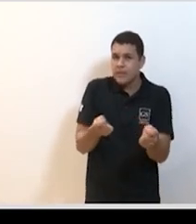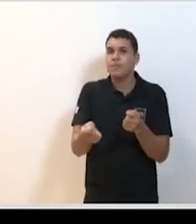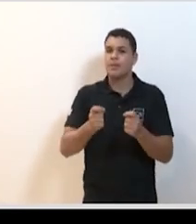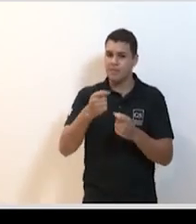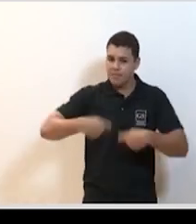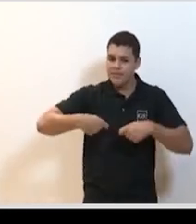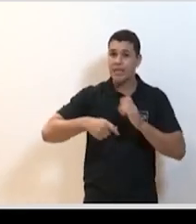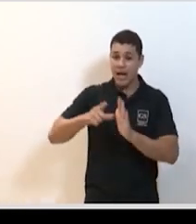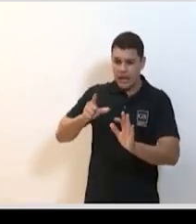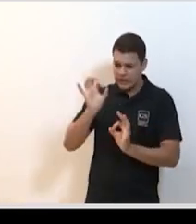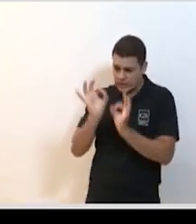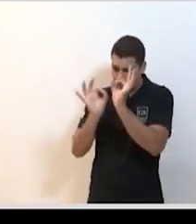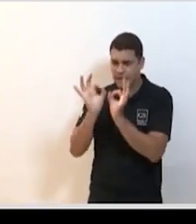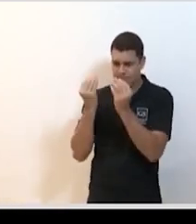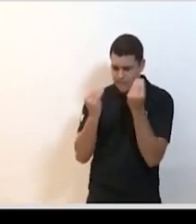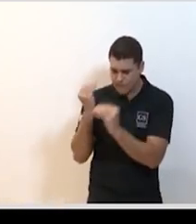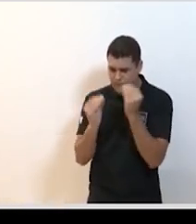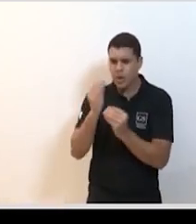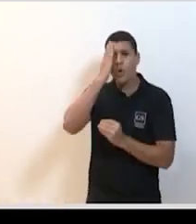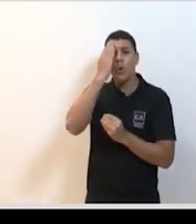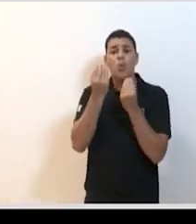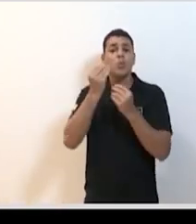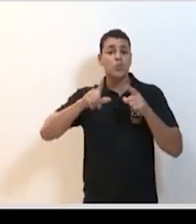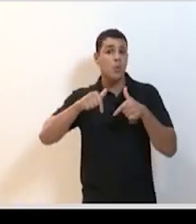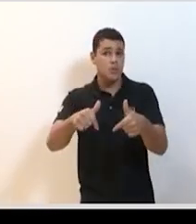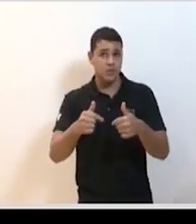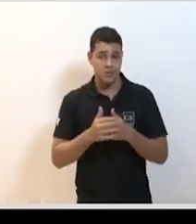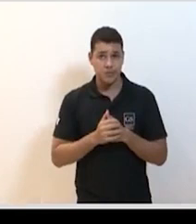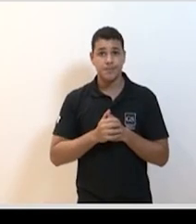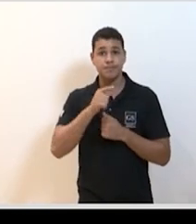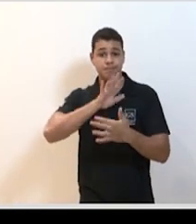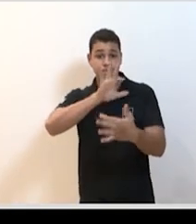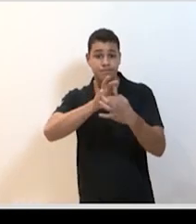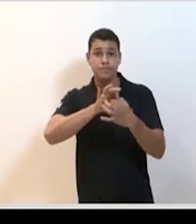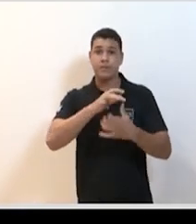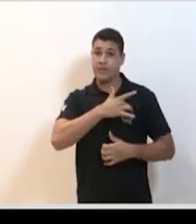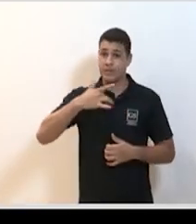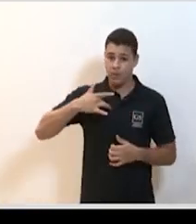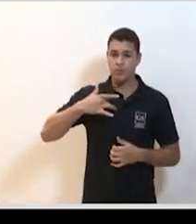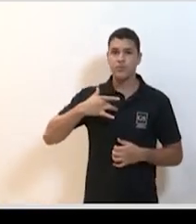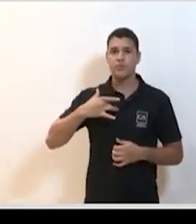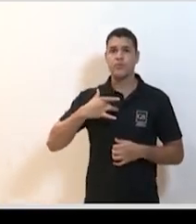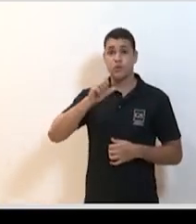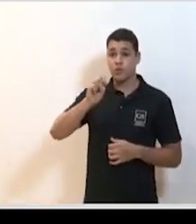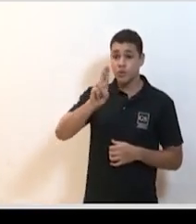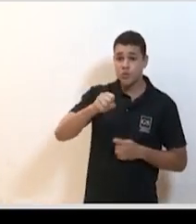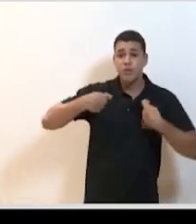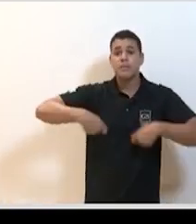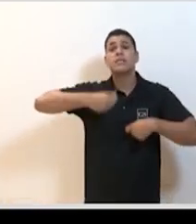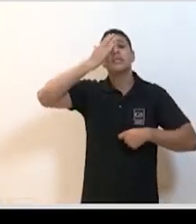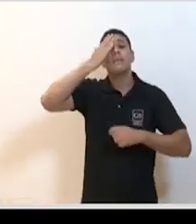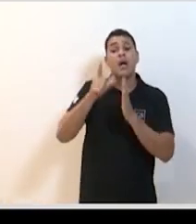comando nesse momento em relação aos serviços de saúde a gente precisa disso para que a gente possa